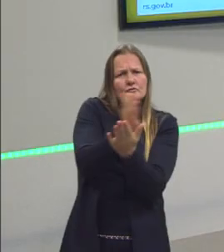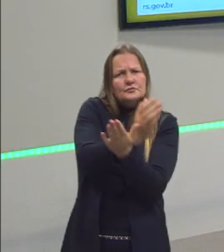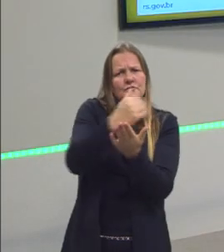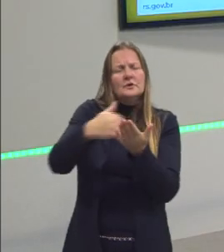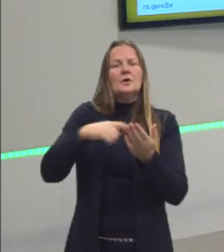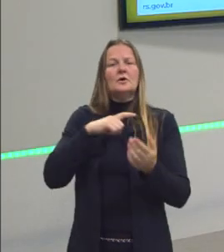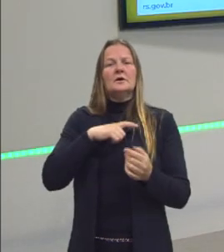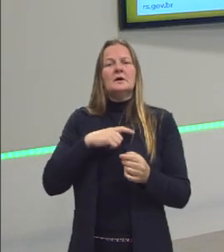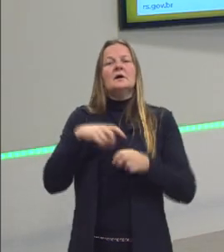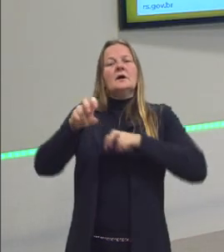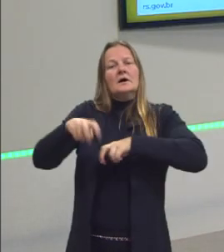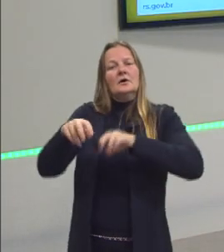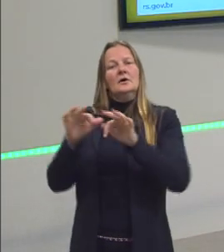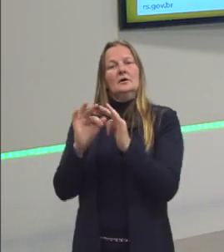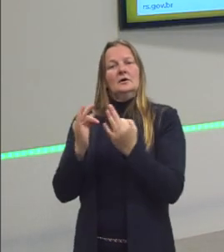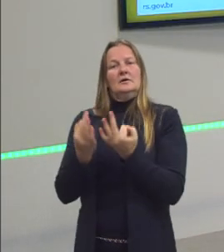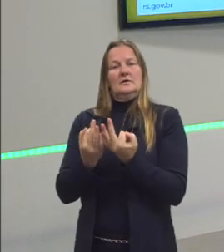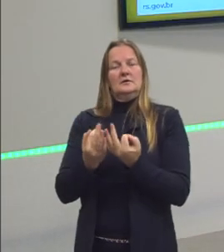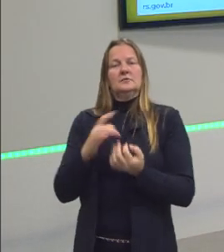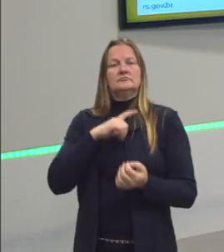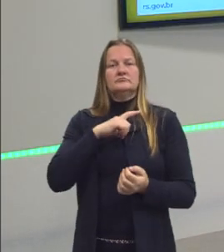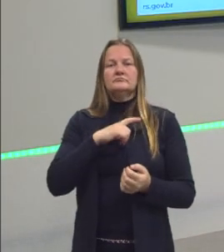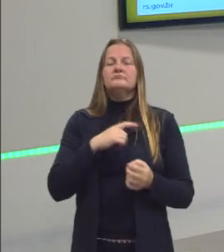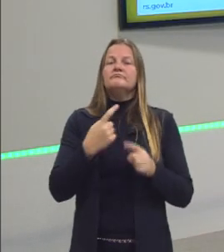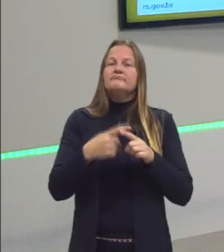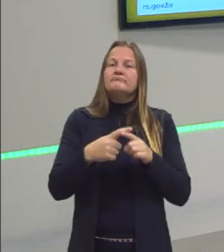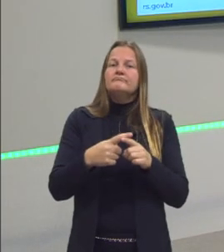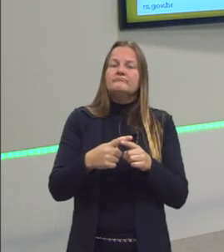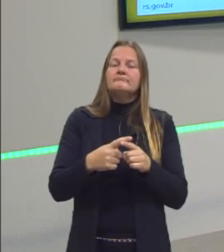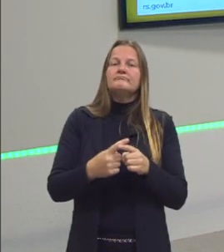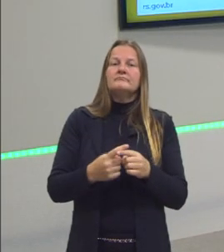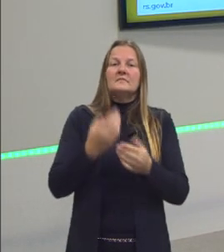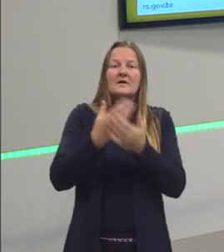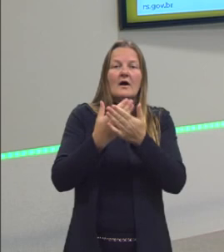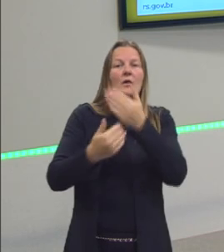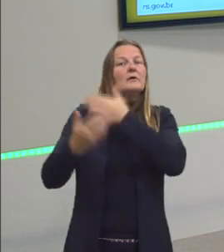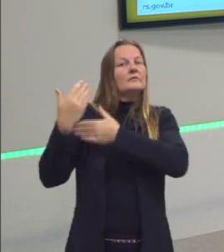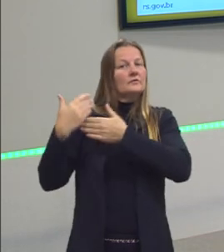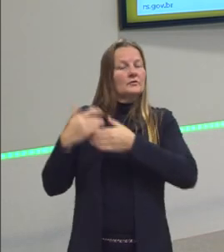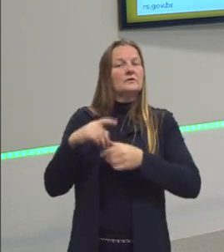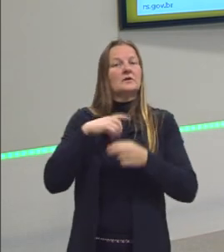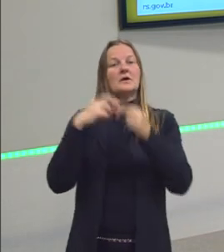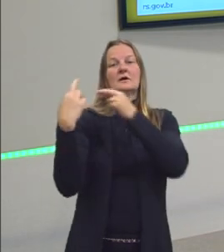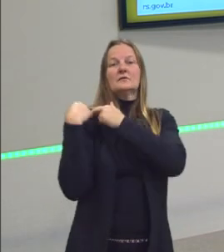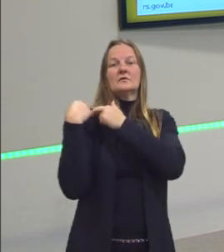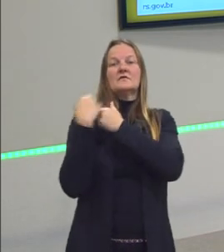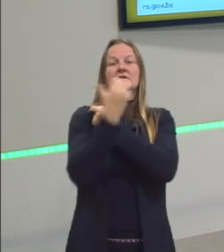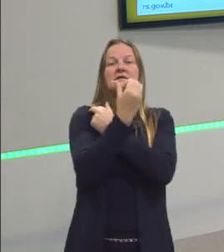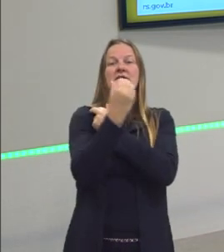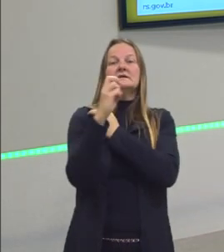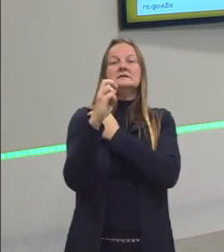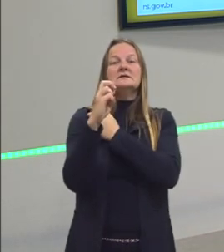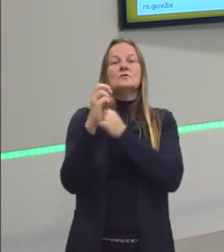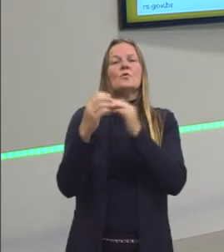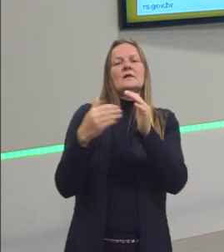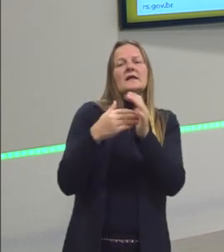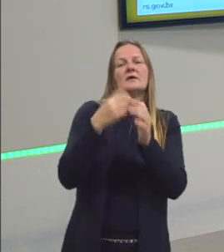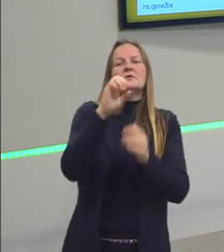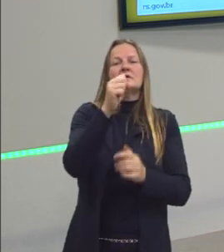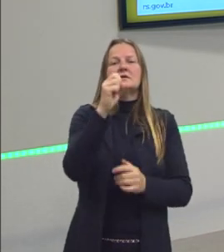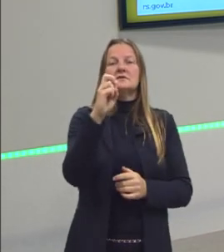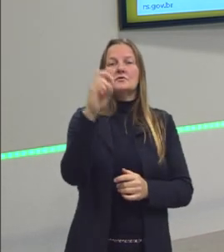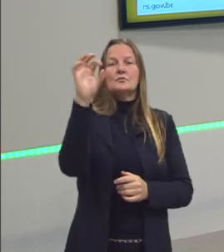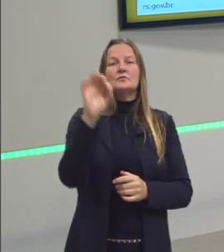nós temos a agricultura familiar. E aí nós entramos justamente na aula anterior, que ela é responsável por 65% a 85%,